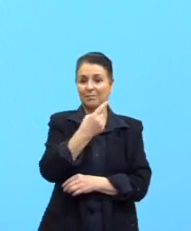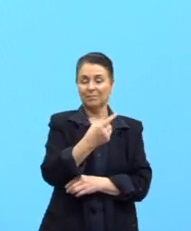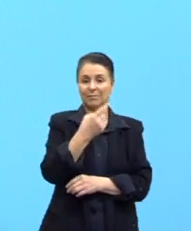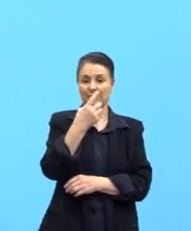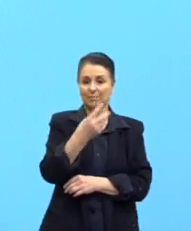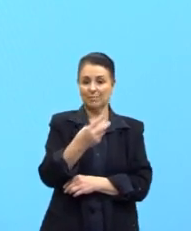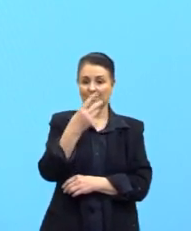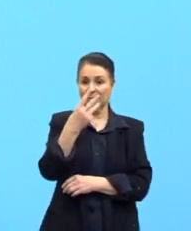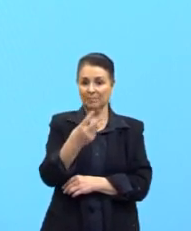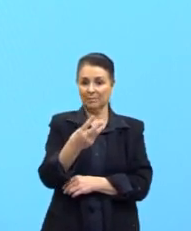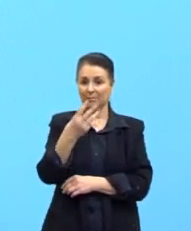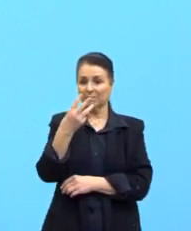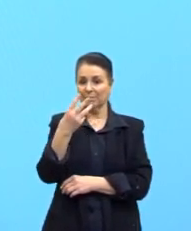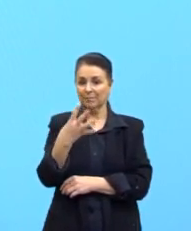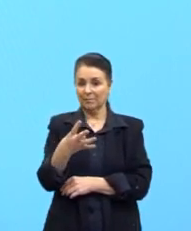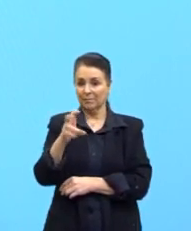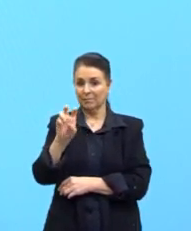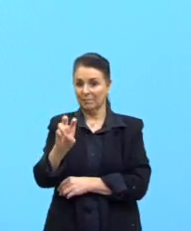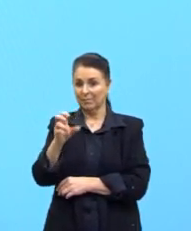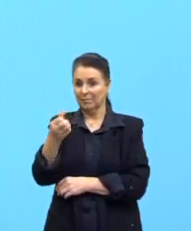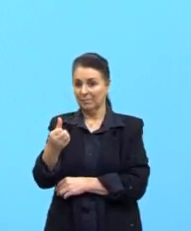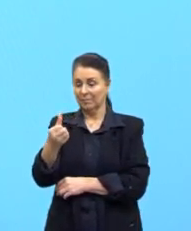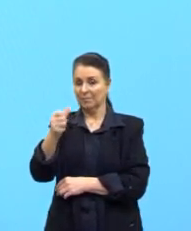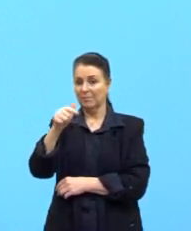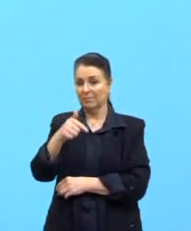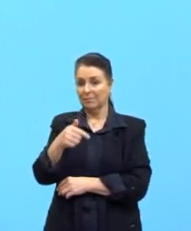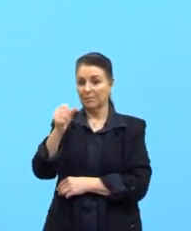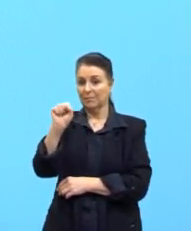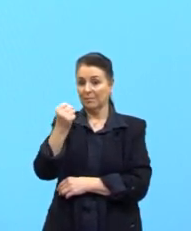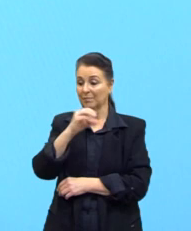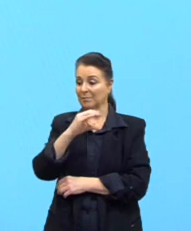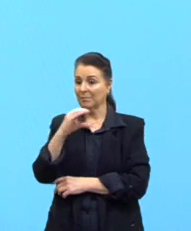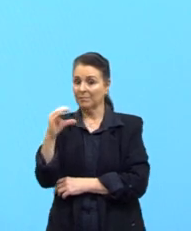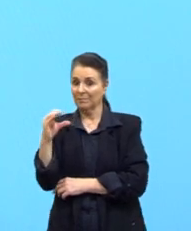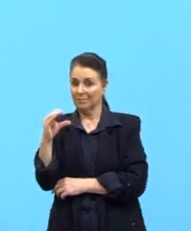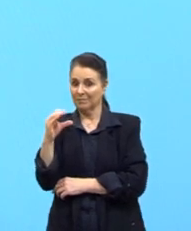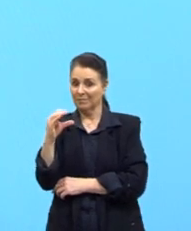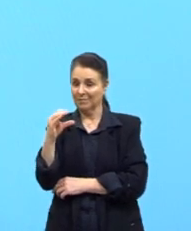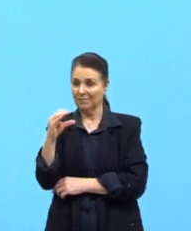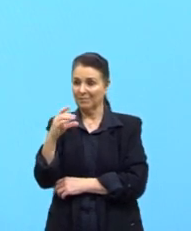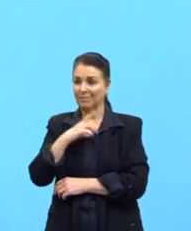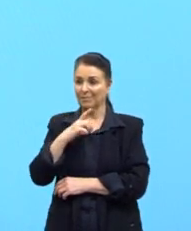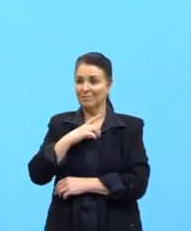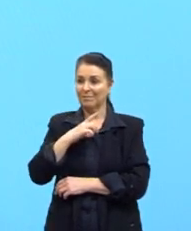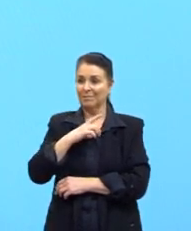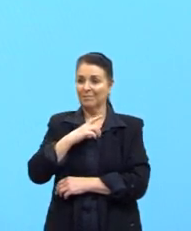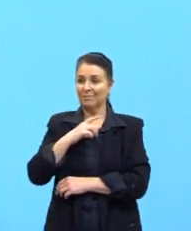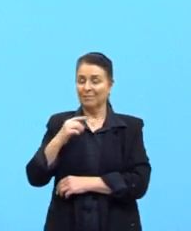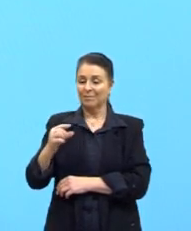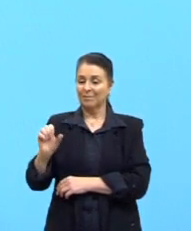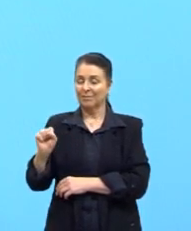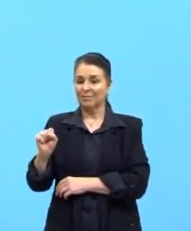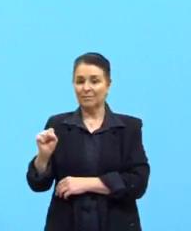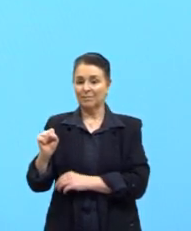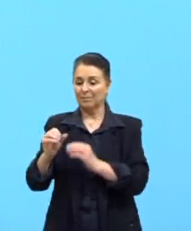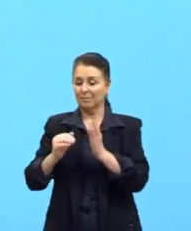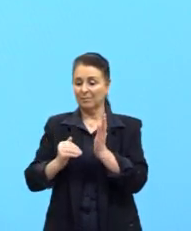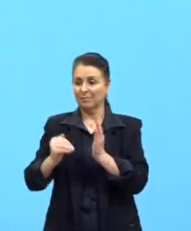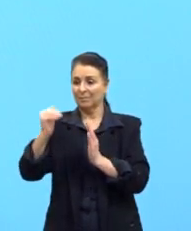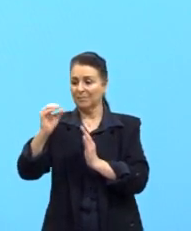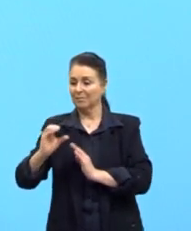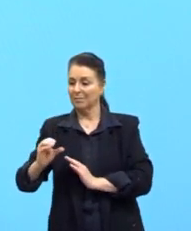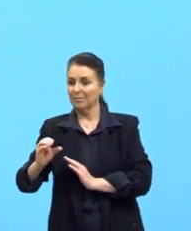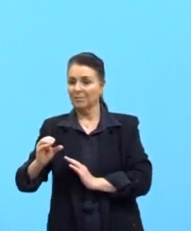três, quatro, cinco, seis, sete, oito. Por que eu não iniciei desse lado? Porque se eu tivesse iniciado nessa extremidade, eu teria